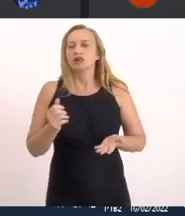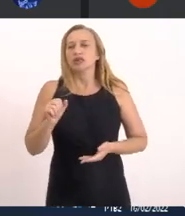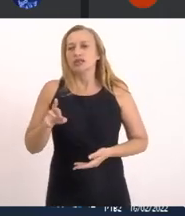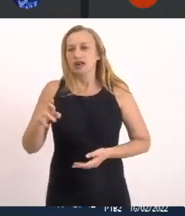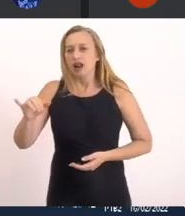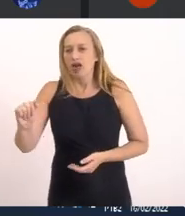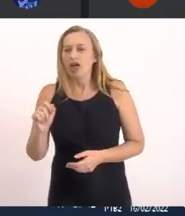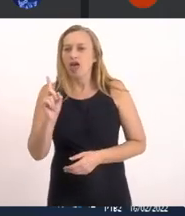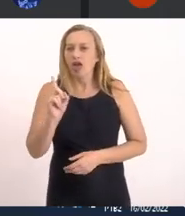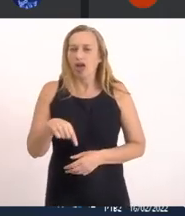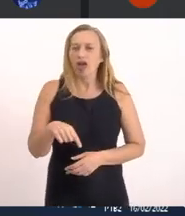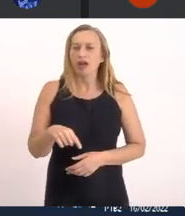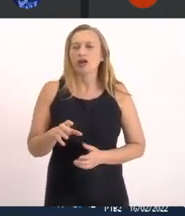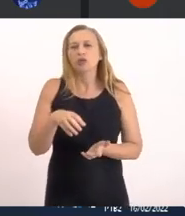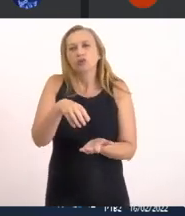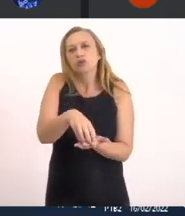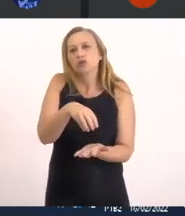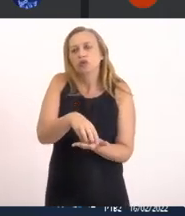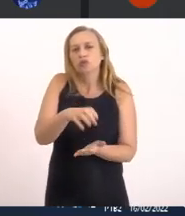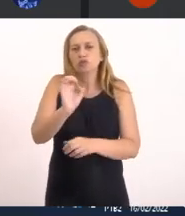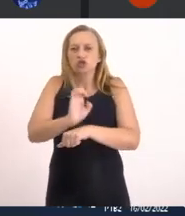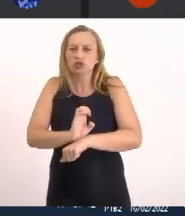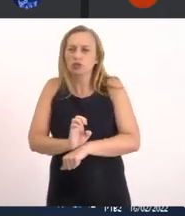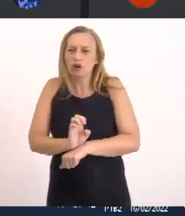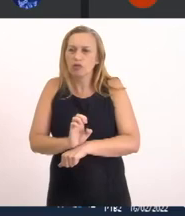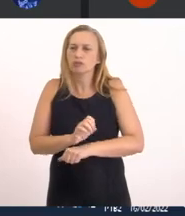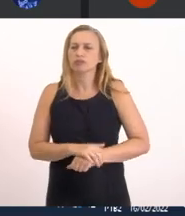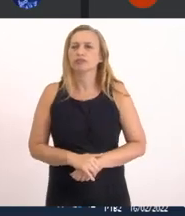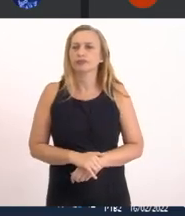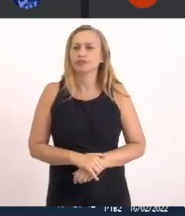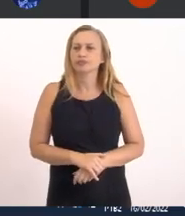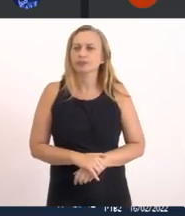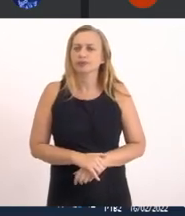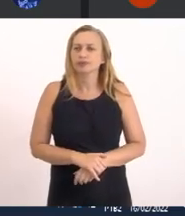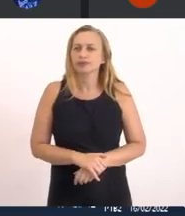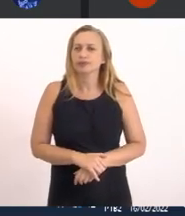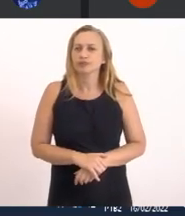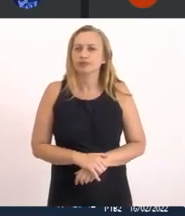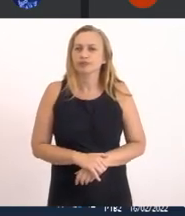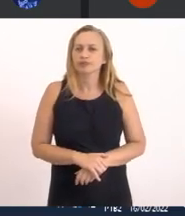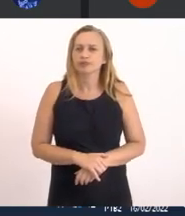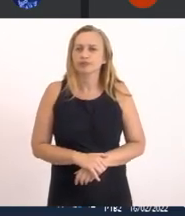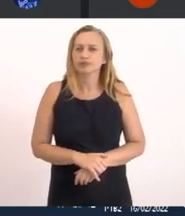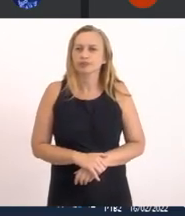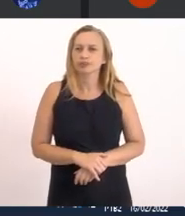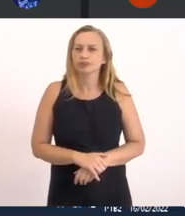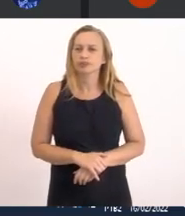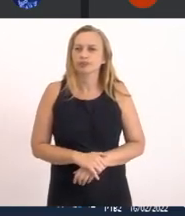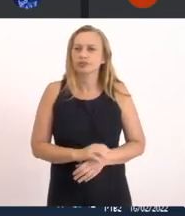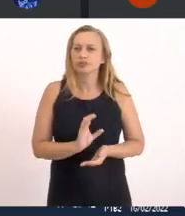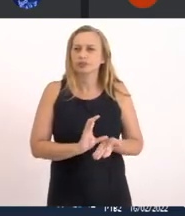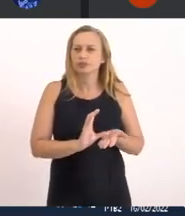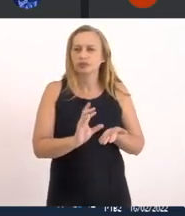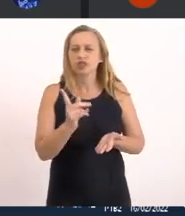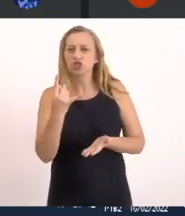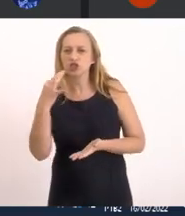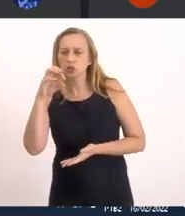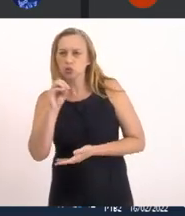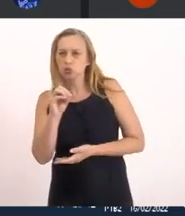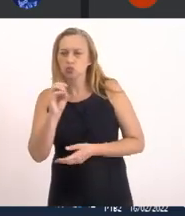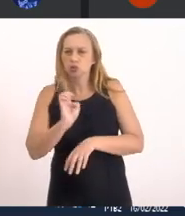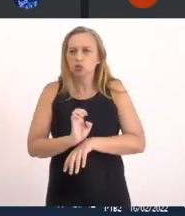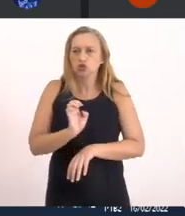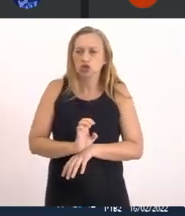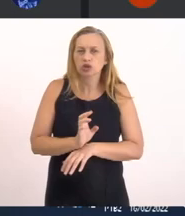Era o órgão Estadual Que fazia a gestão Dos recursos Hídricos Do estado A